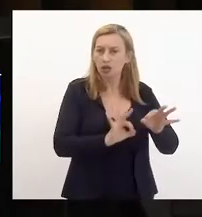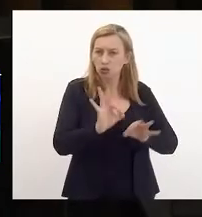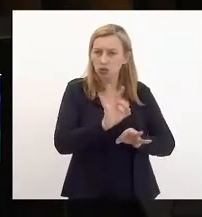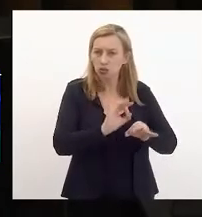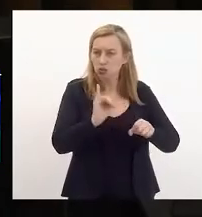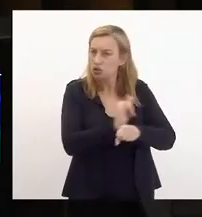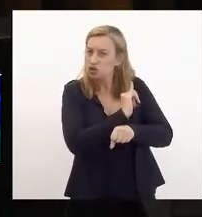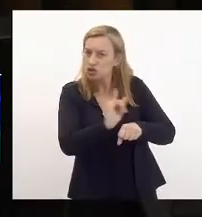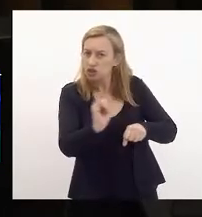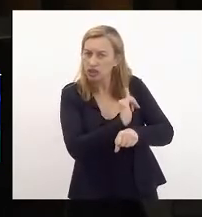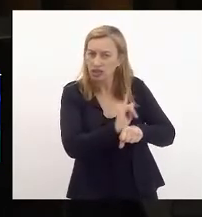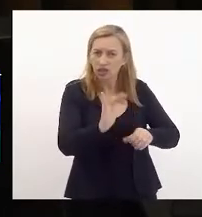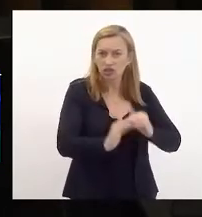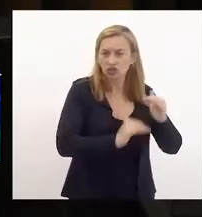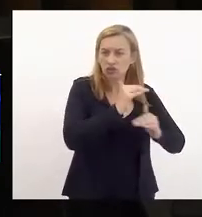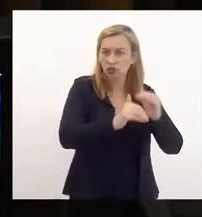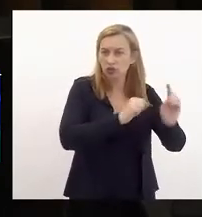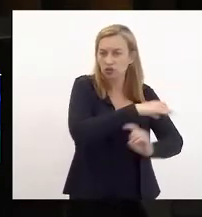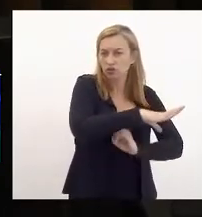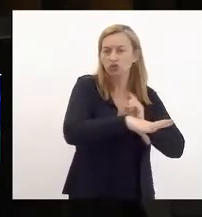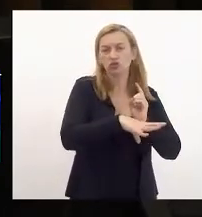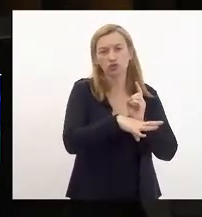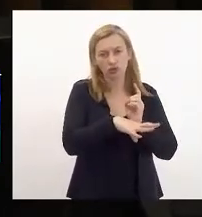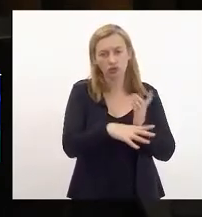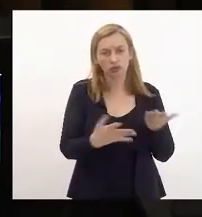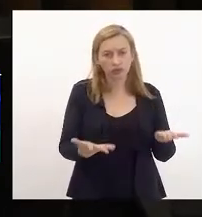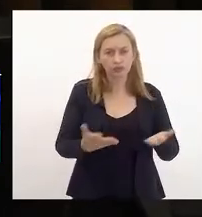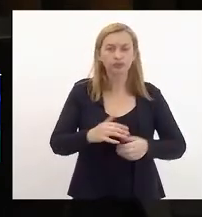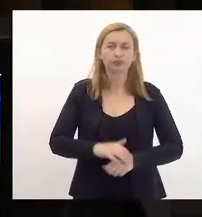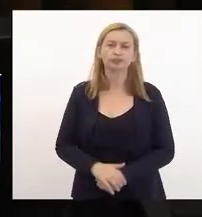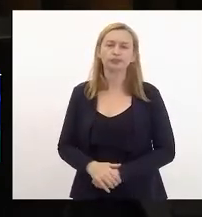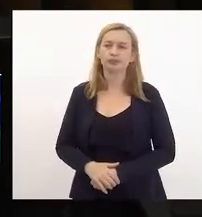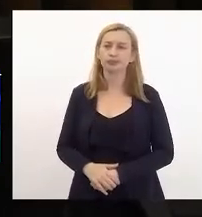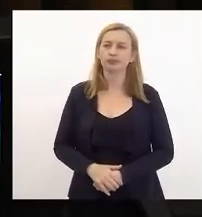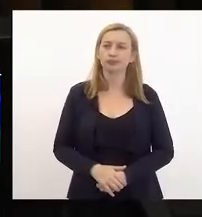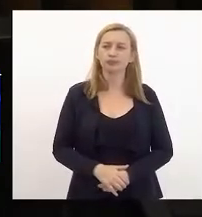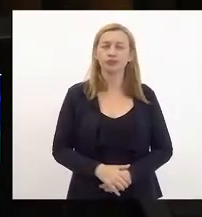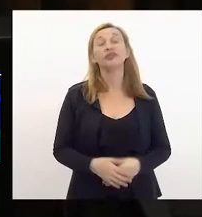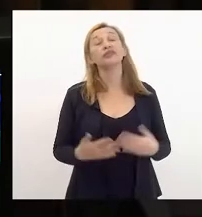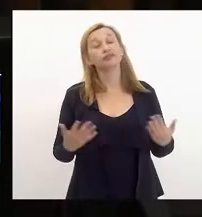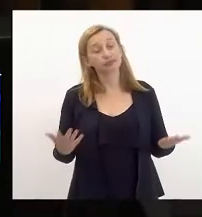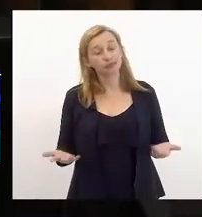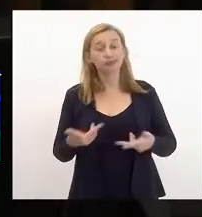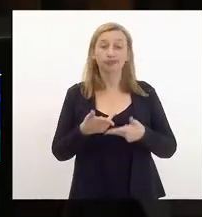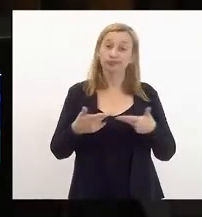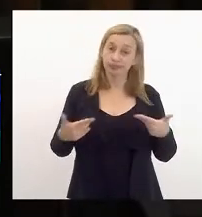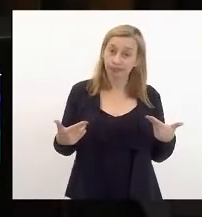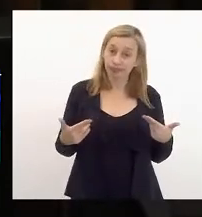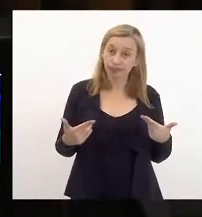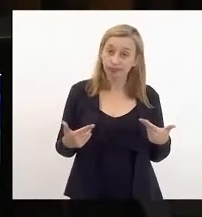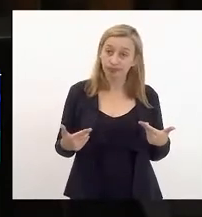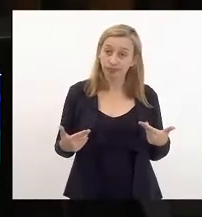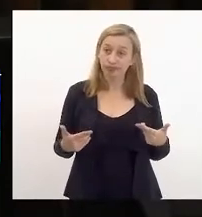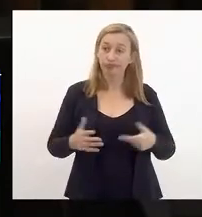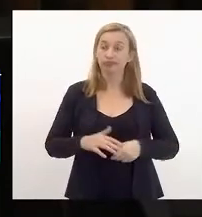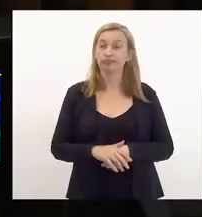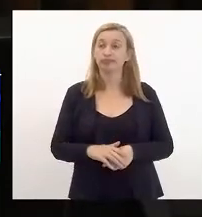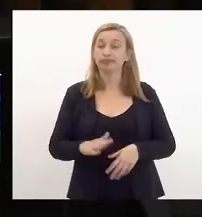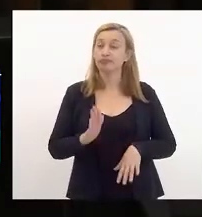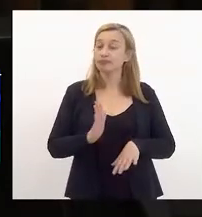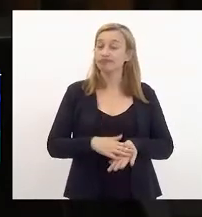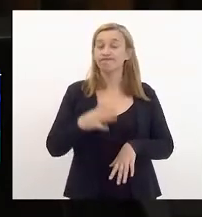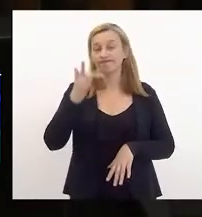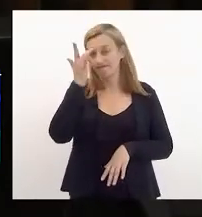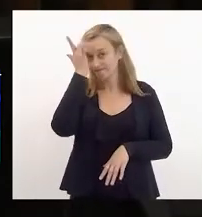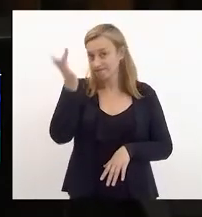refletisse o plano estratégico desse ano. Aí as coisas seriam muito mais